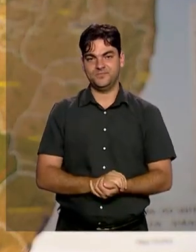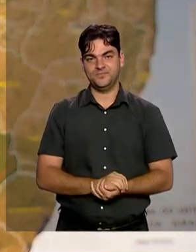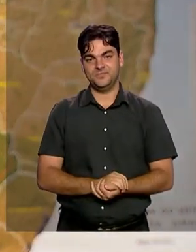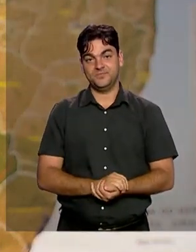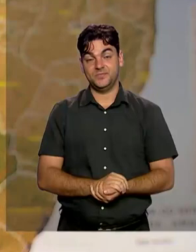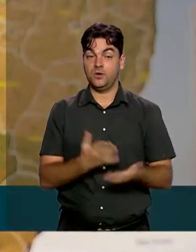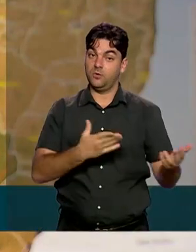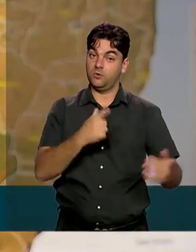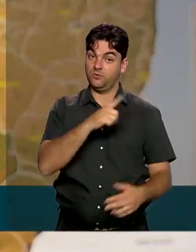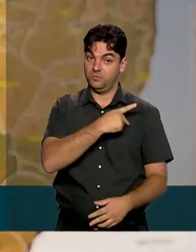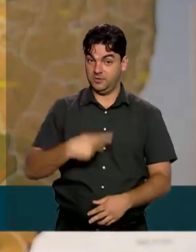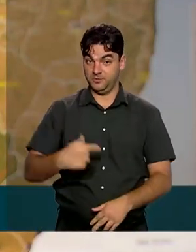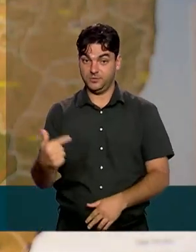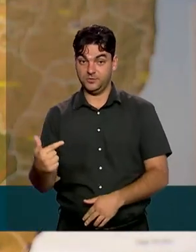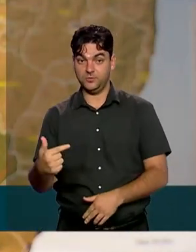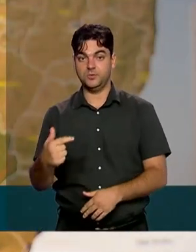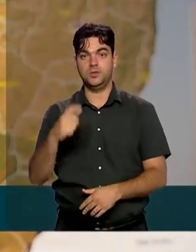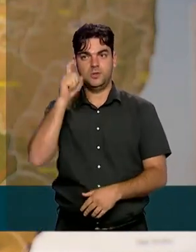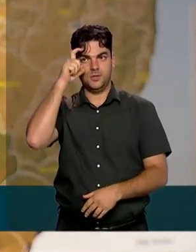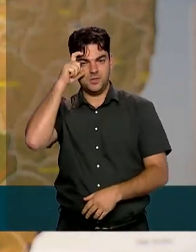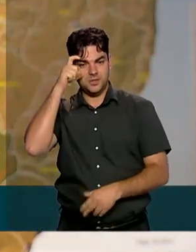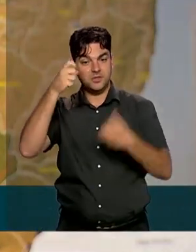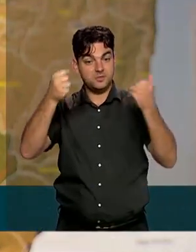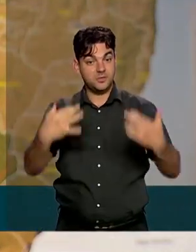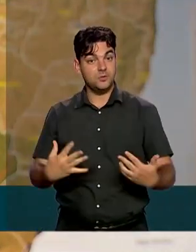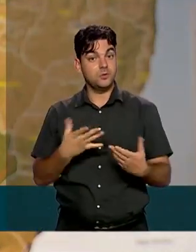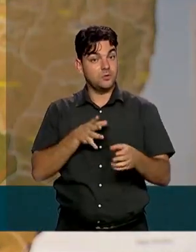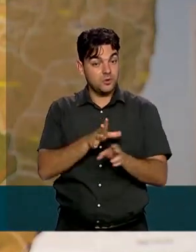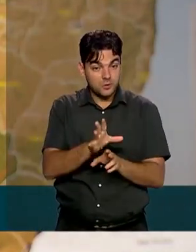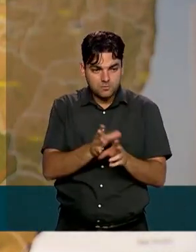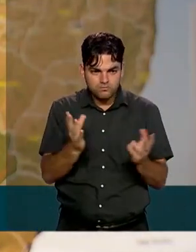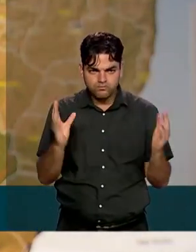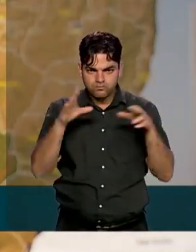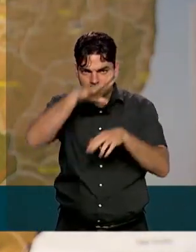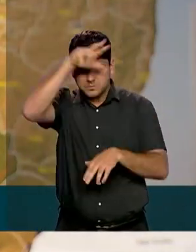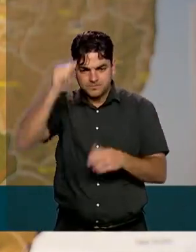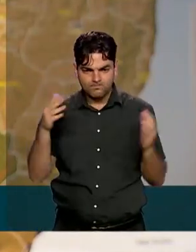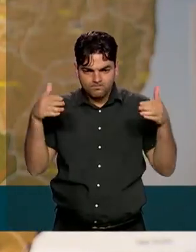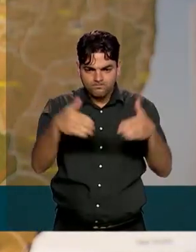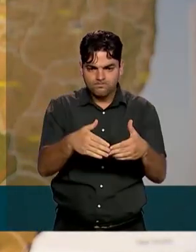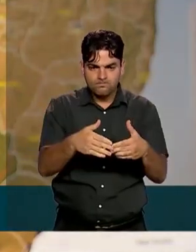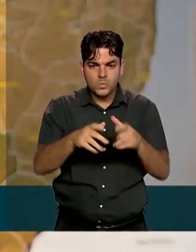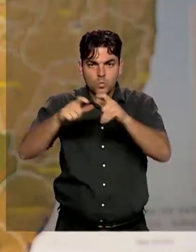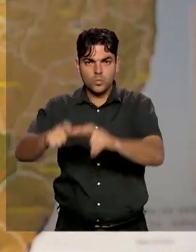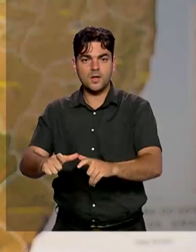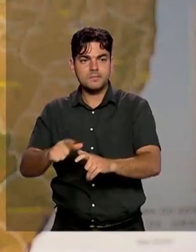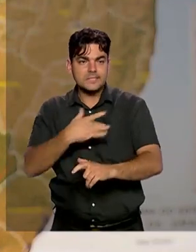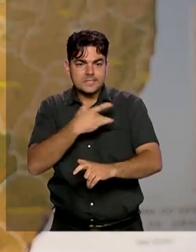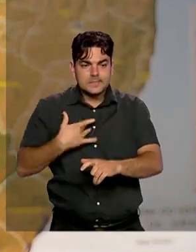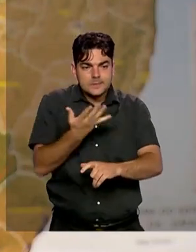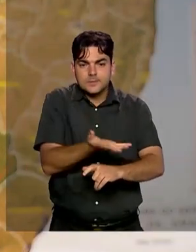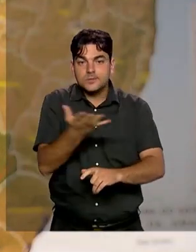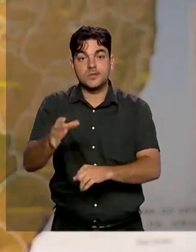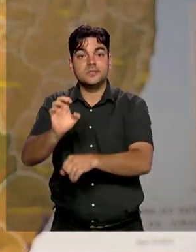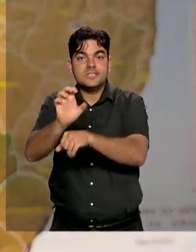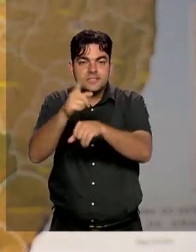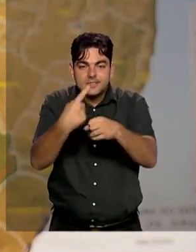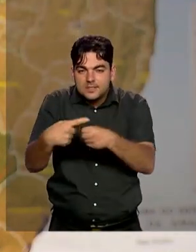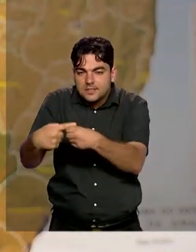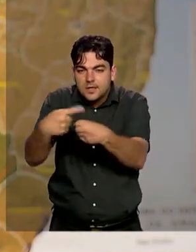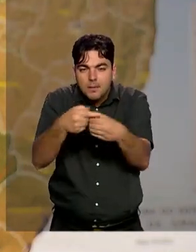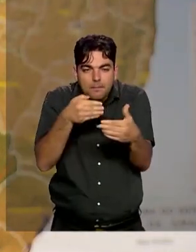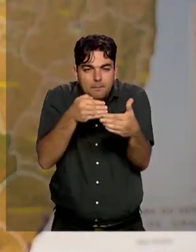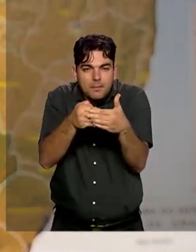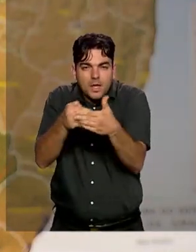o vice-presidente Hamilton Mourão, o Conselho da Amazônia vai instalar postos avançados de saúde nas cidades que fazem